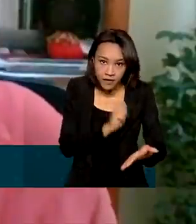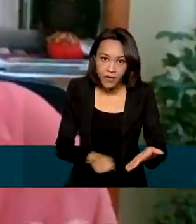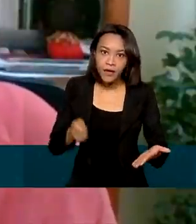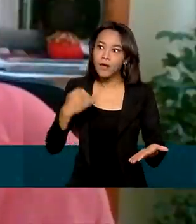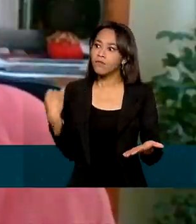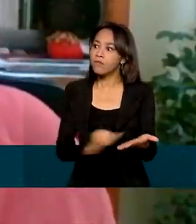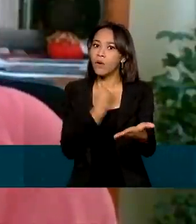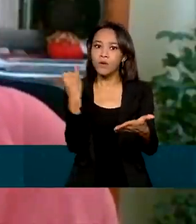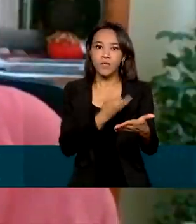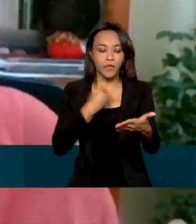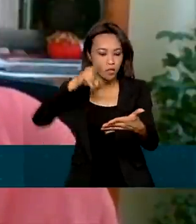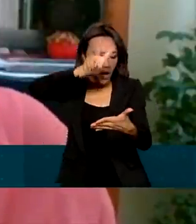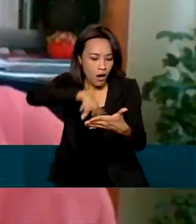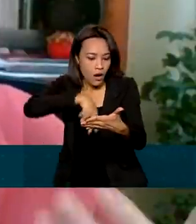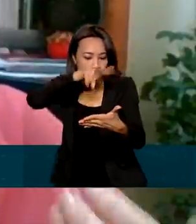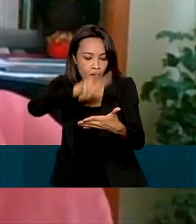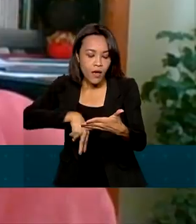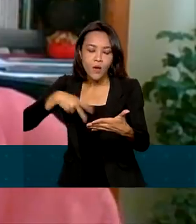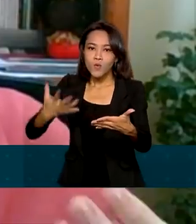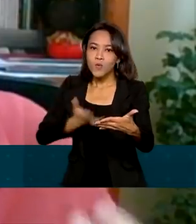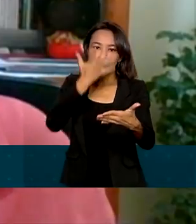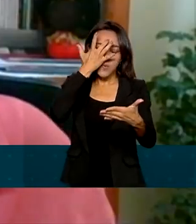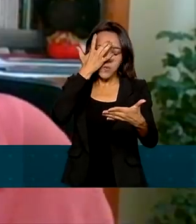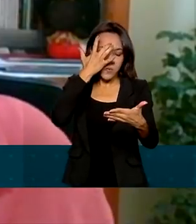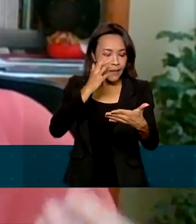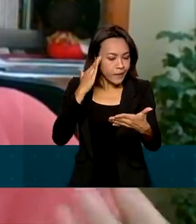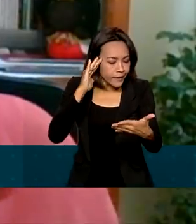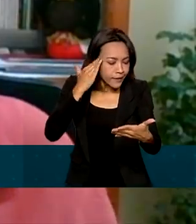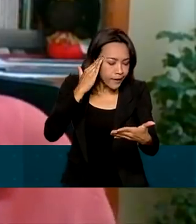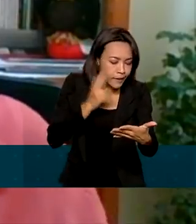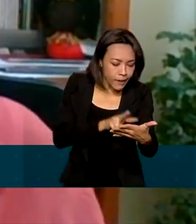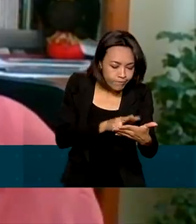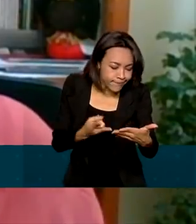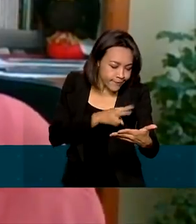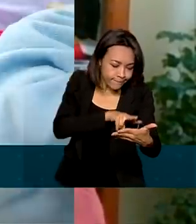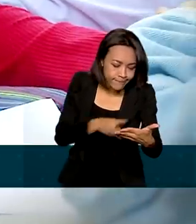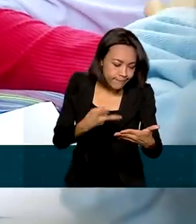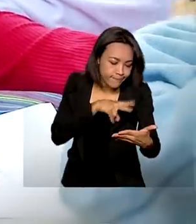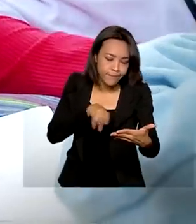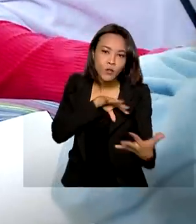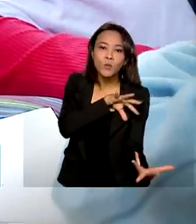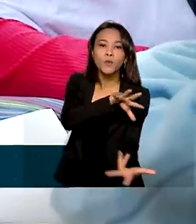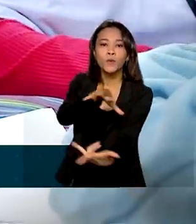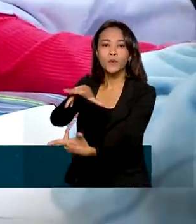e por uma leitura que é interpretativa, compreensiva, crítica do mundo.